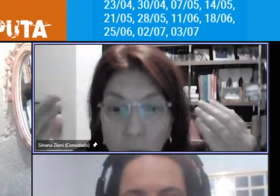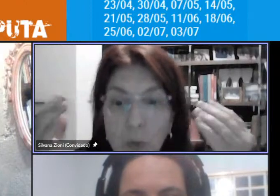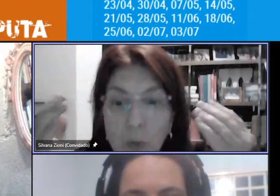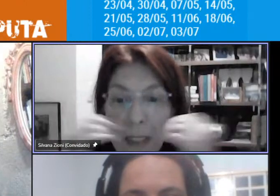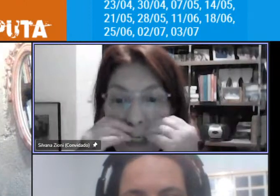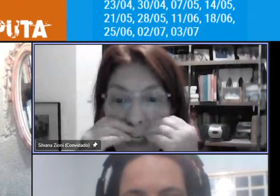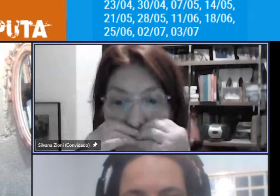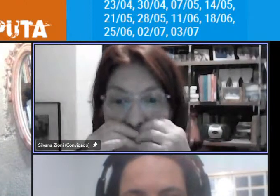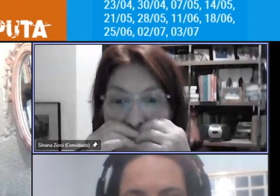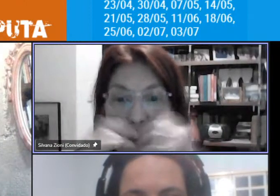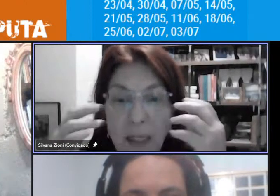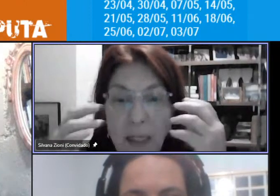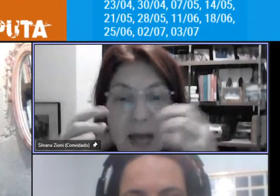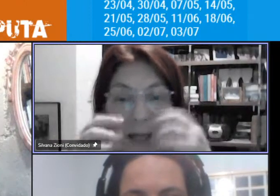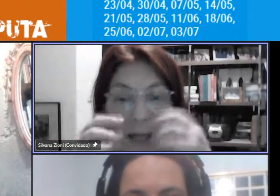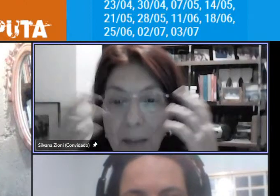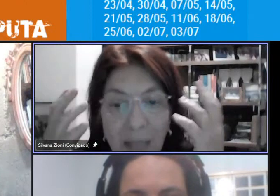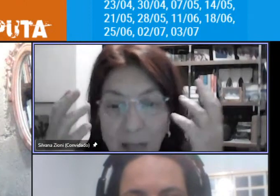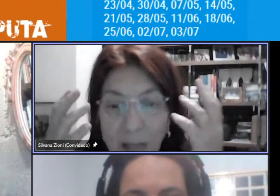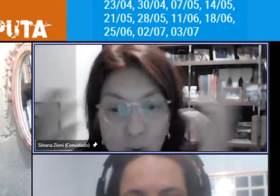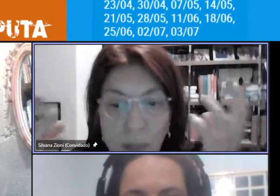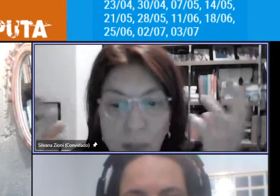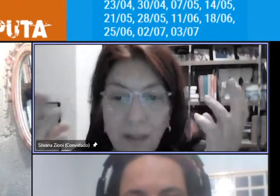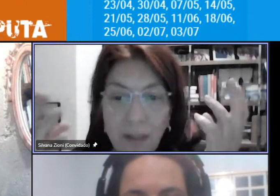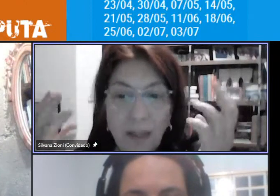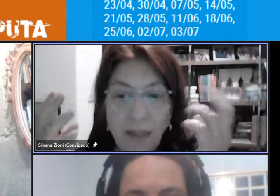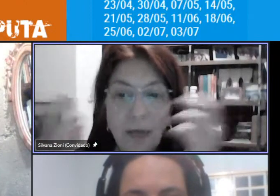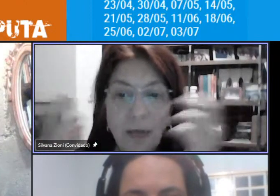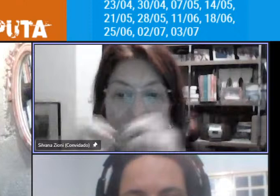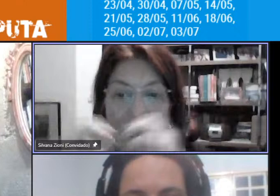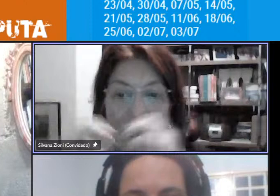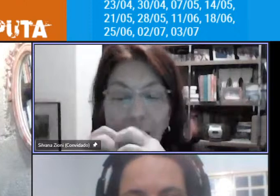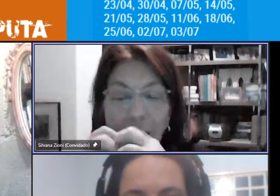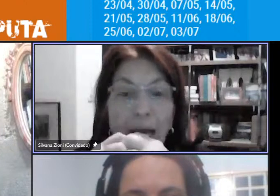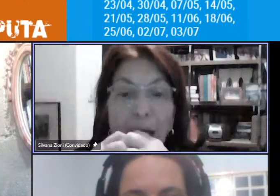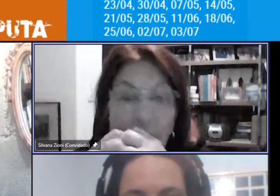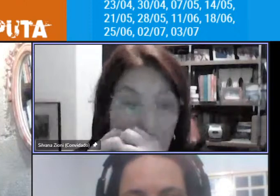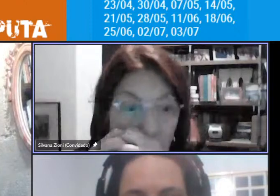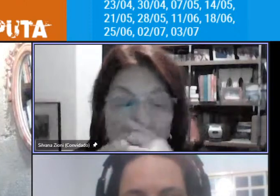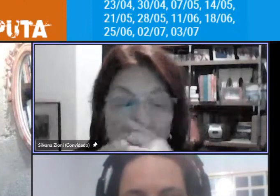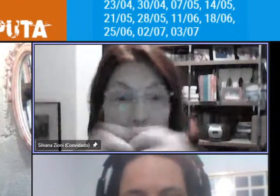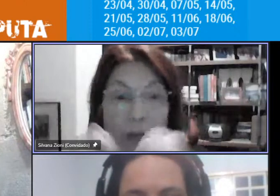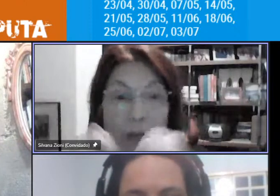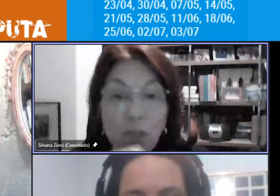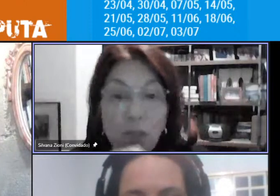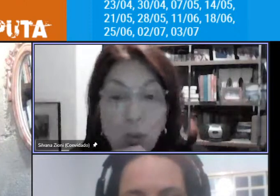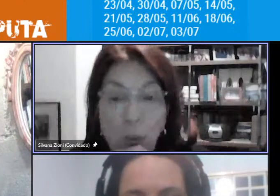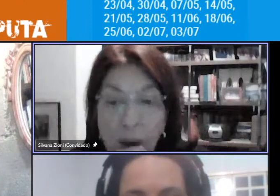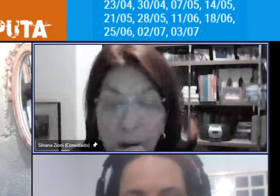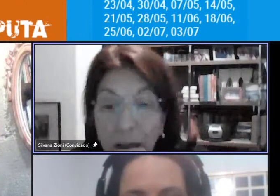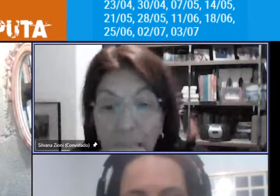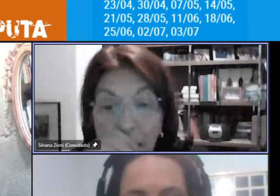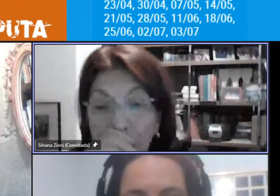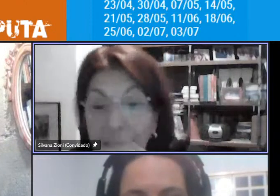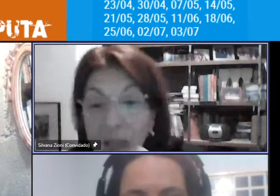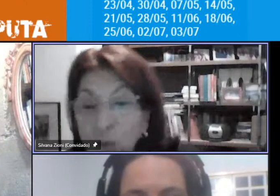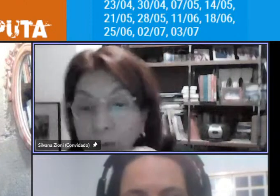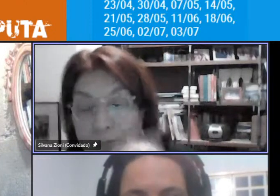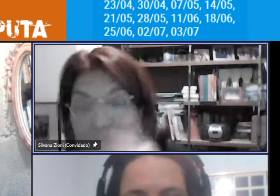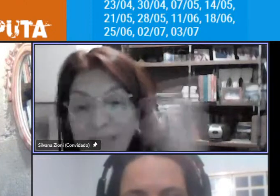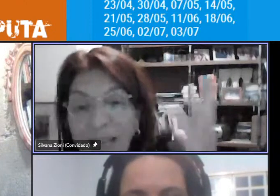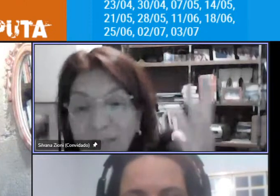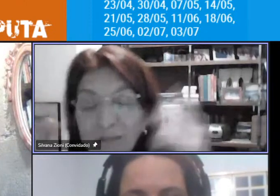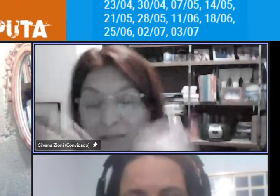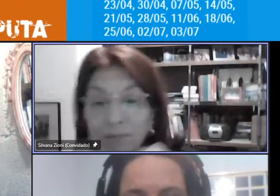isso tudo significa que as adaptações que se tentaram fazer eram no plano individual e que